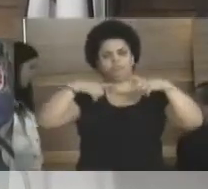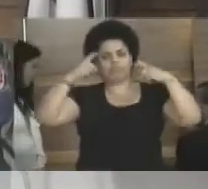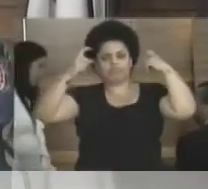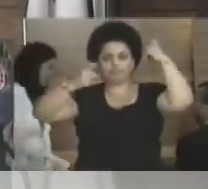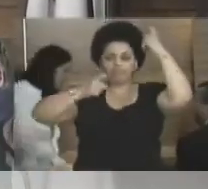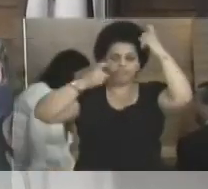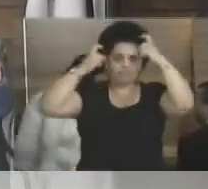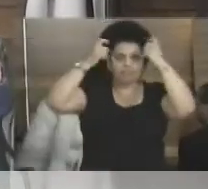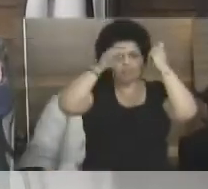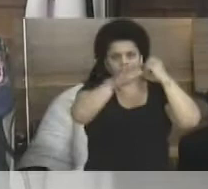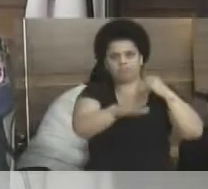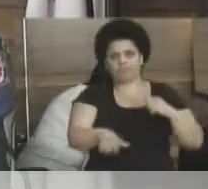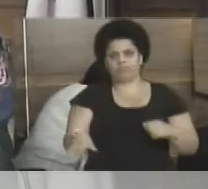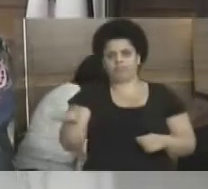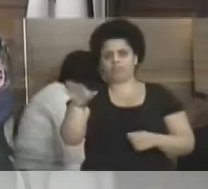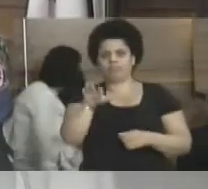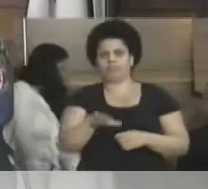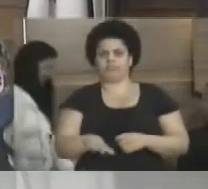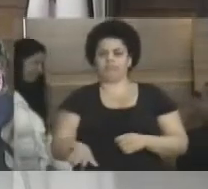crianças.